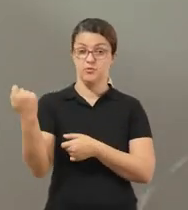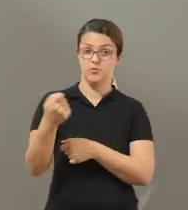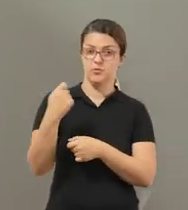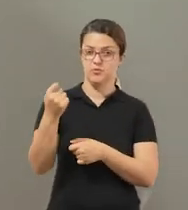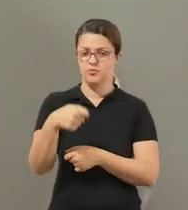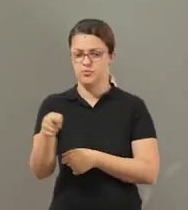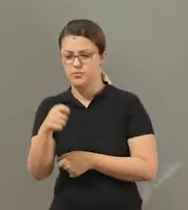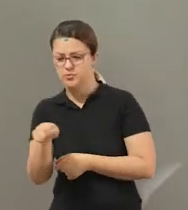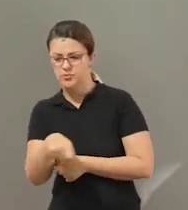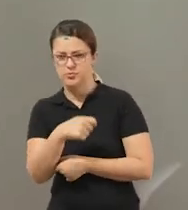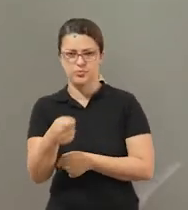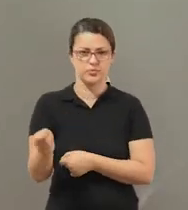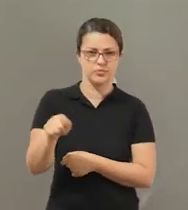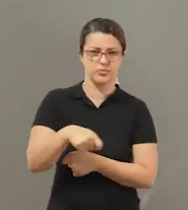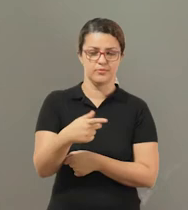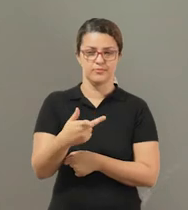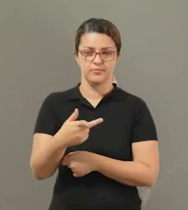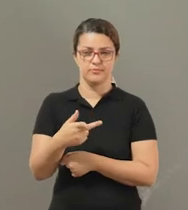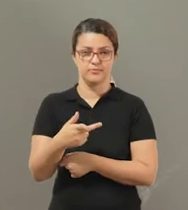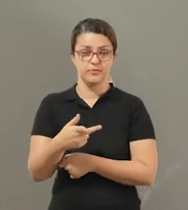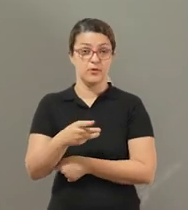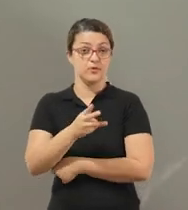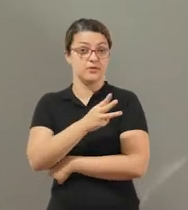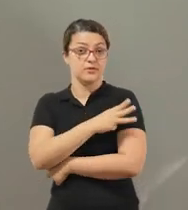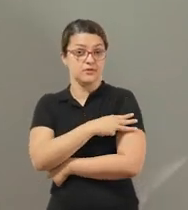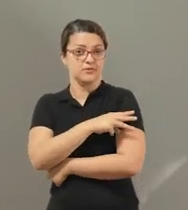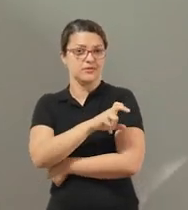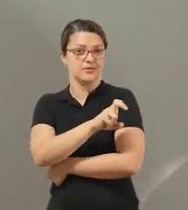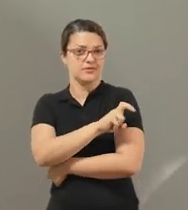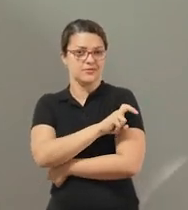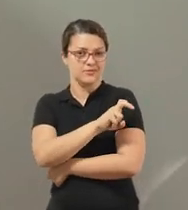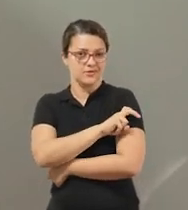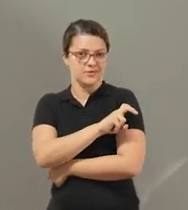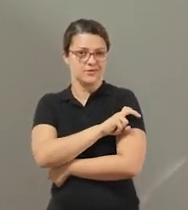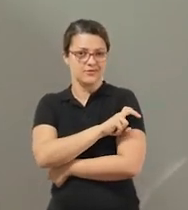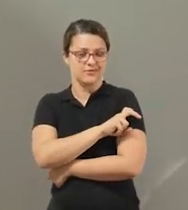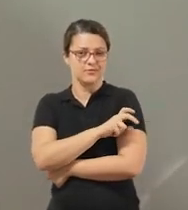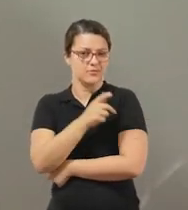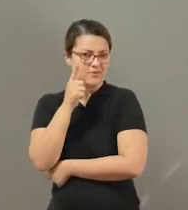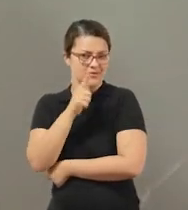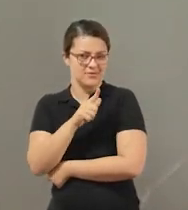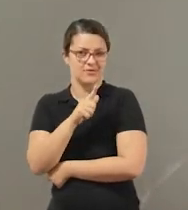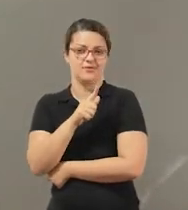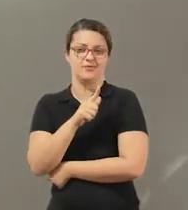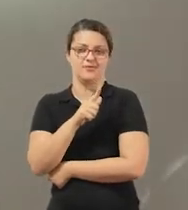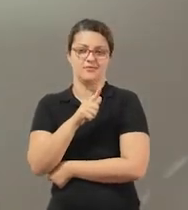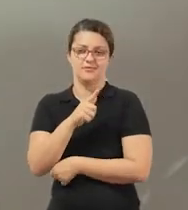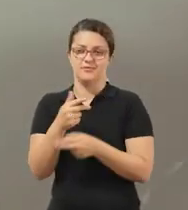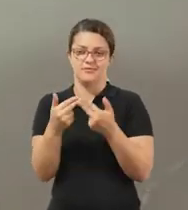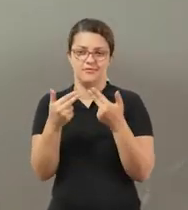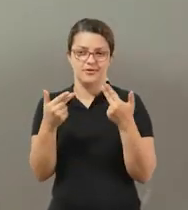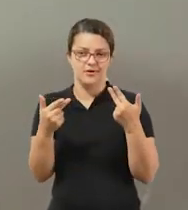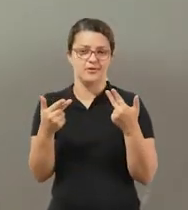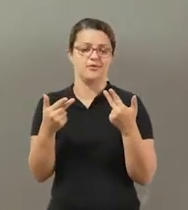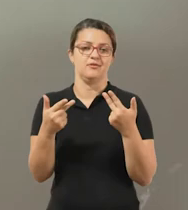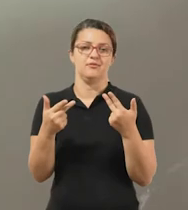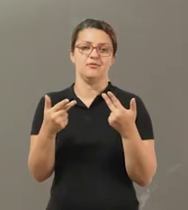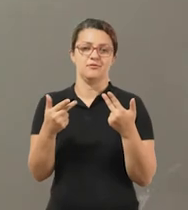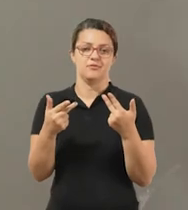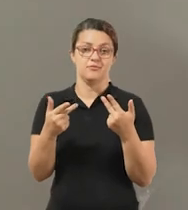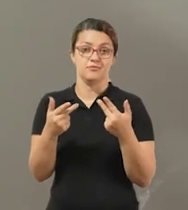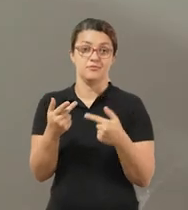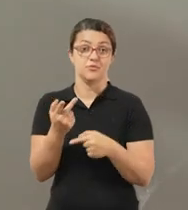dá para fazer com o barangandão Tá bom? Para os terceiros aos quintos anos Dá para a gente construir mais de um barangandão Então dá para construir